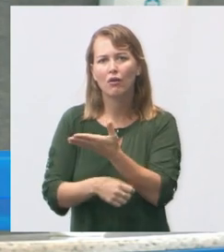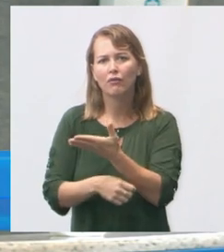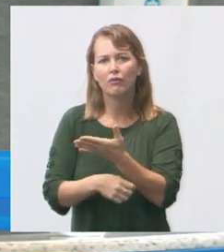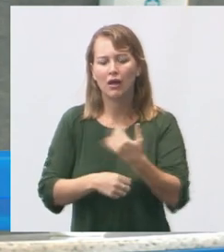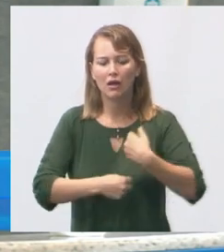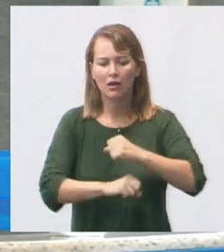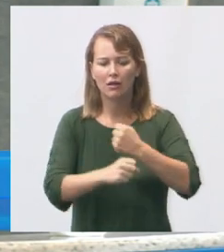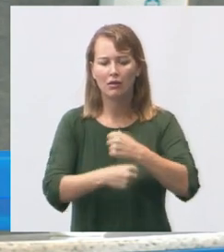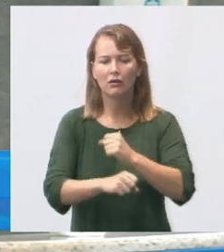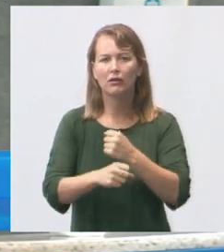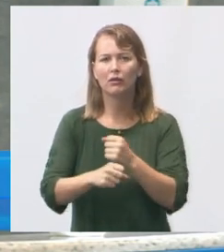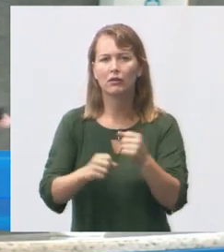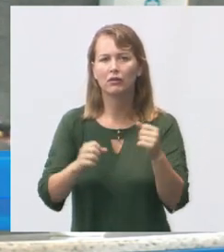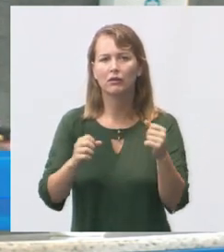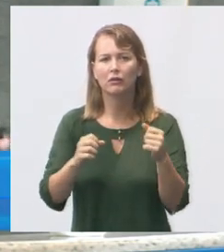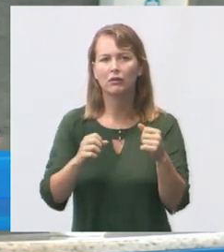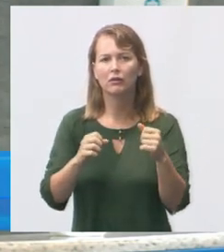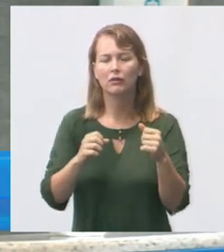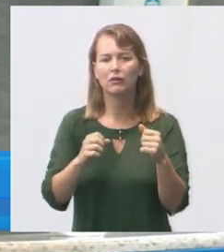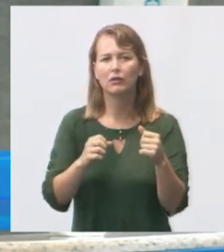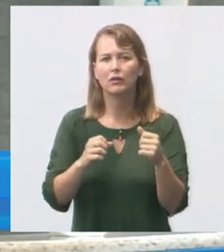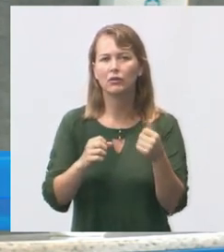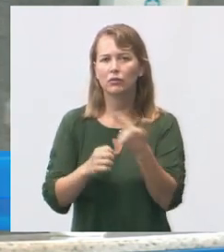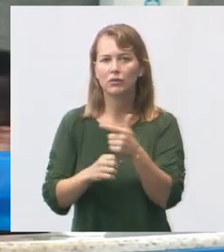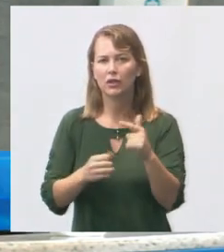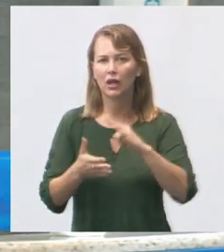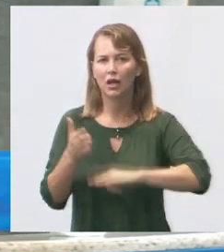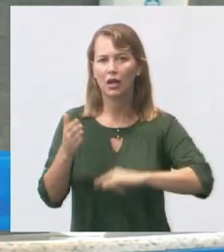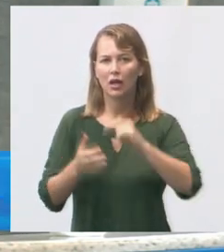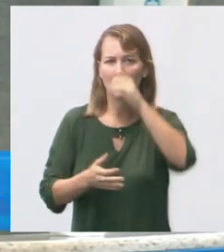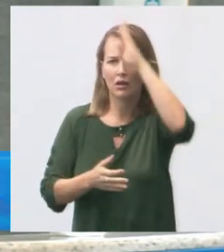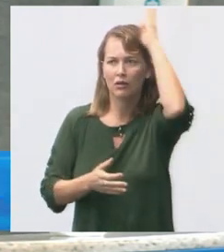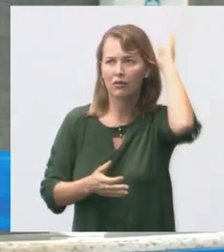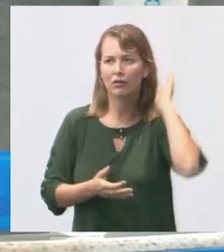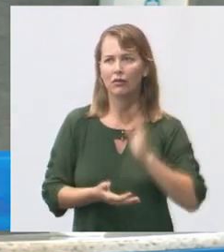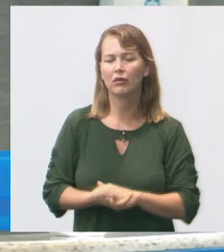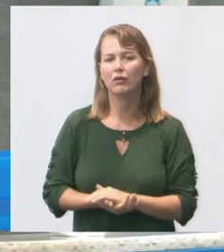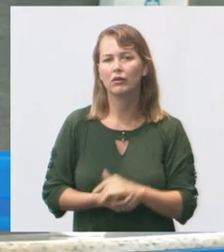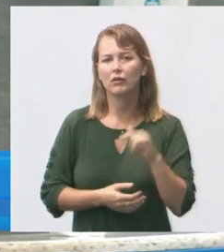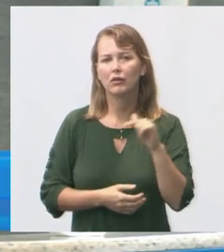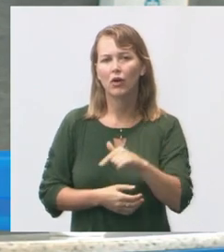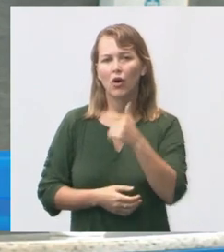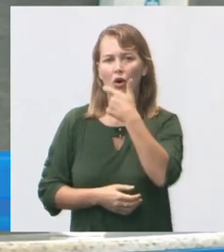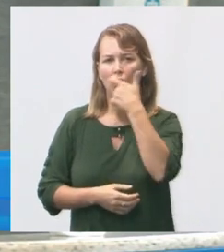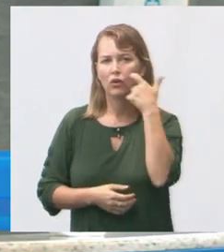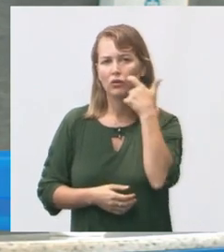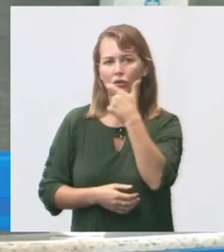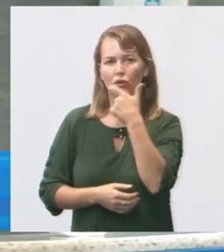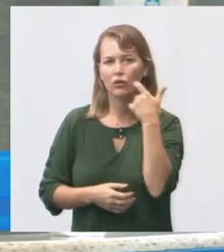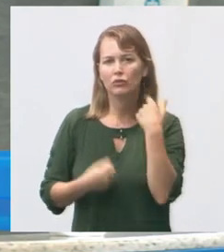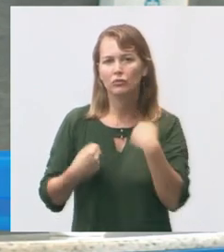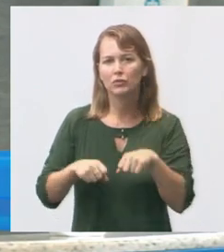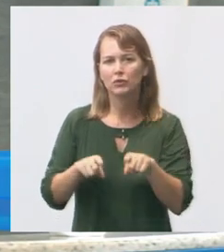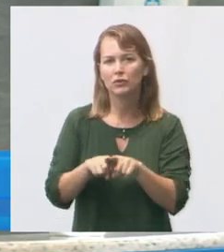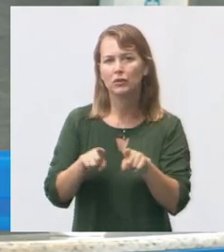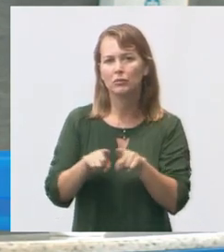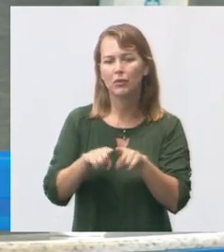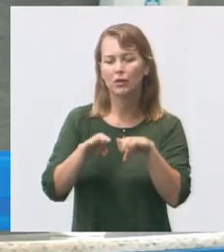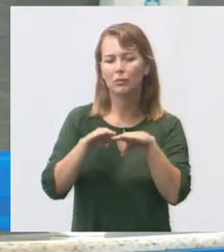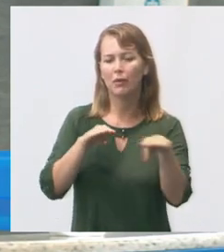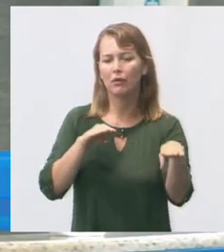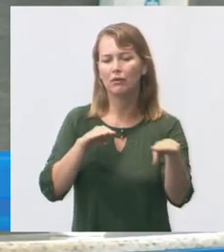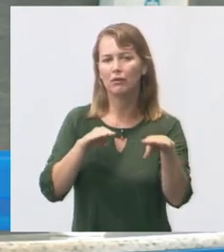de esterilização não possui alvará aqui o odonto também precisa daquele padrão